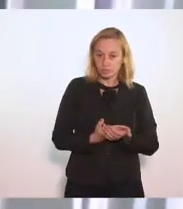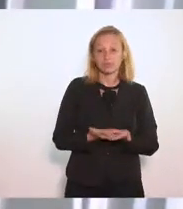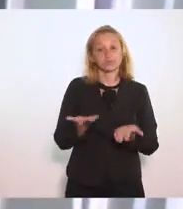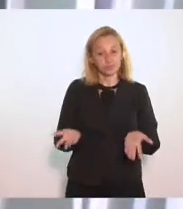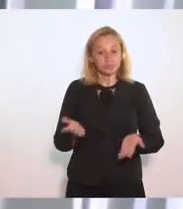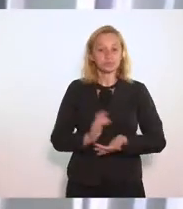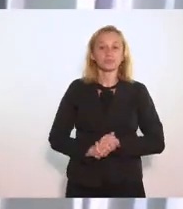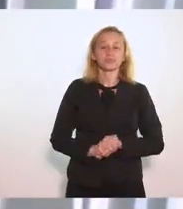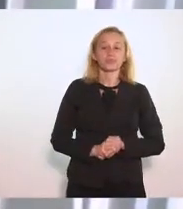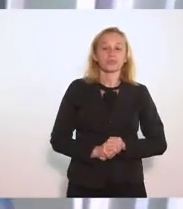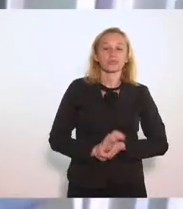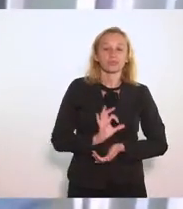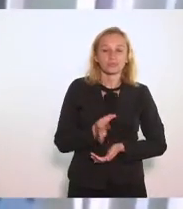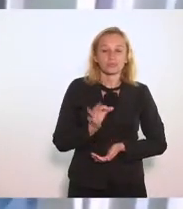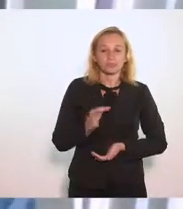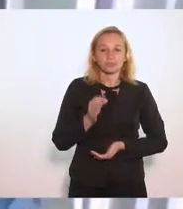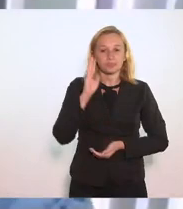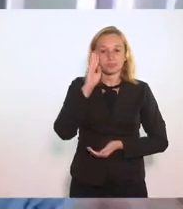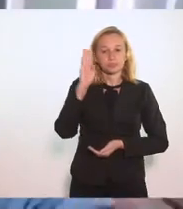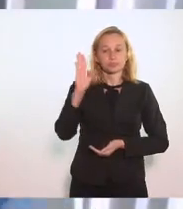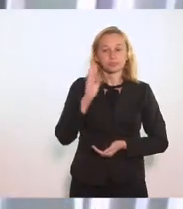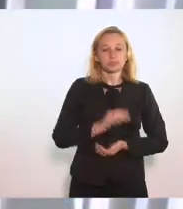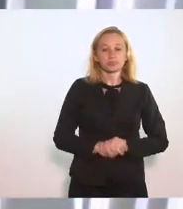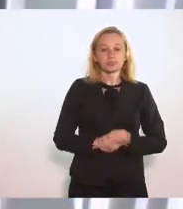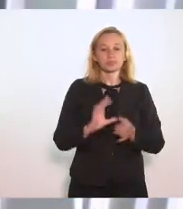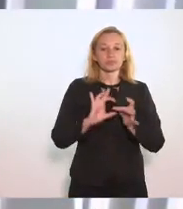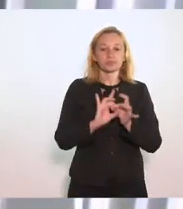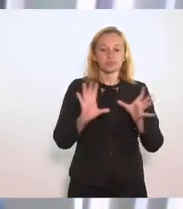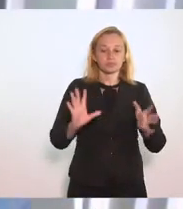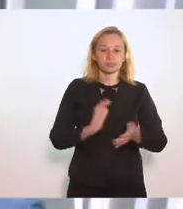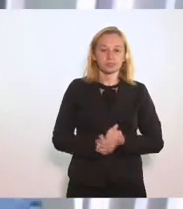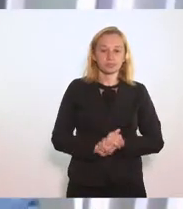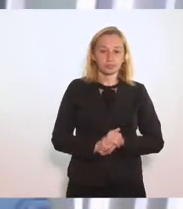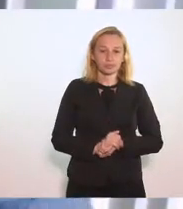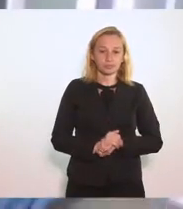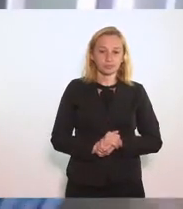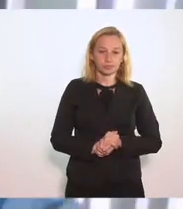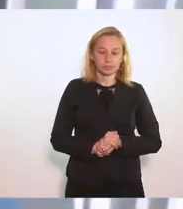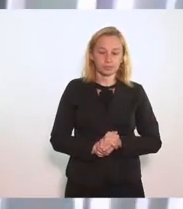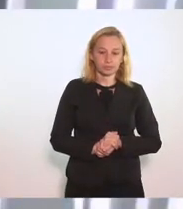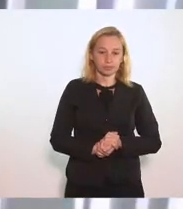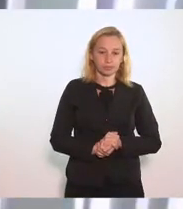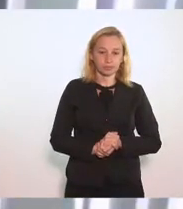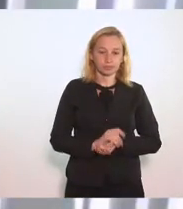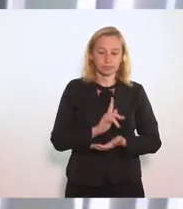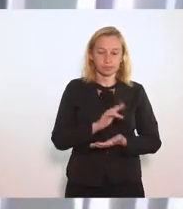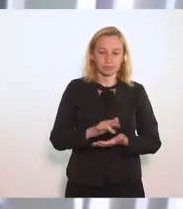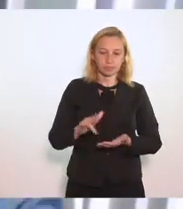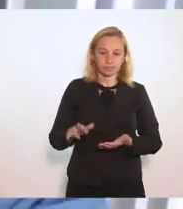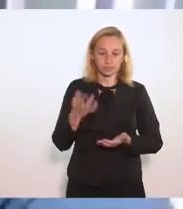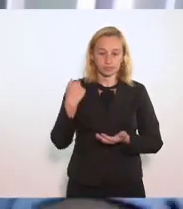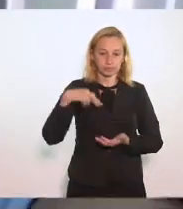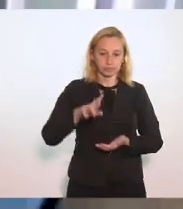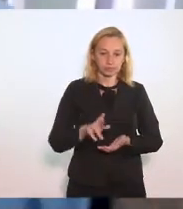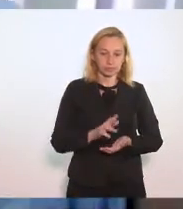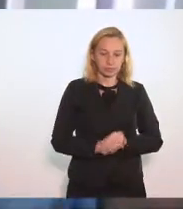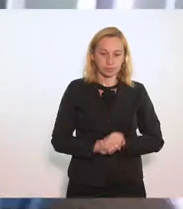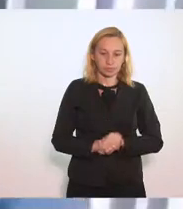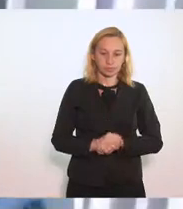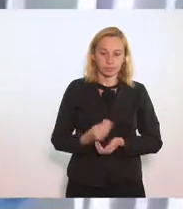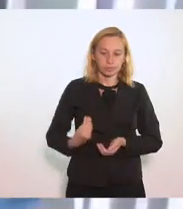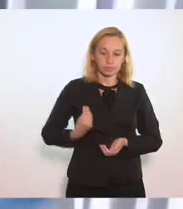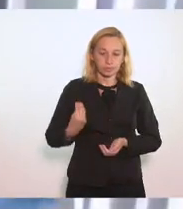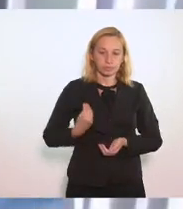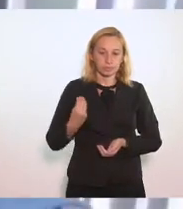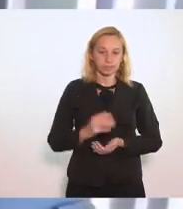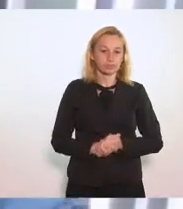evidência Um elemento fundamental Da democracia Que é o respeito A diversidade religiosa A convivência